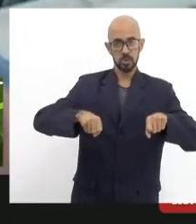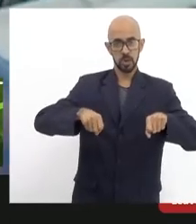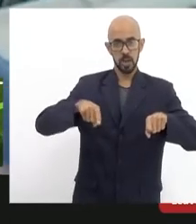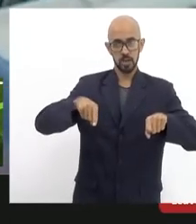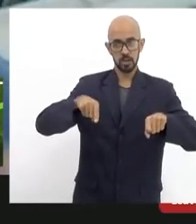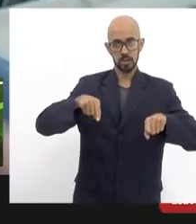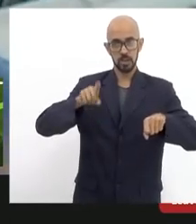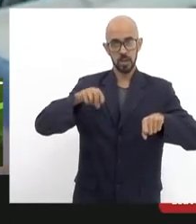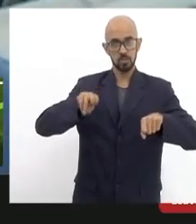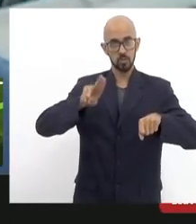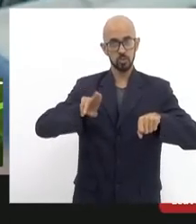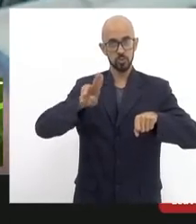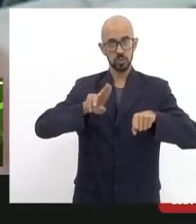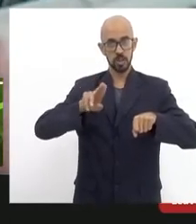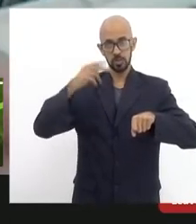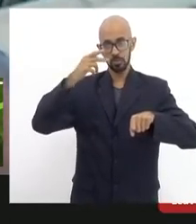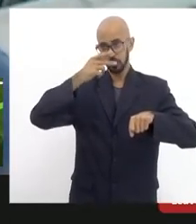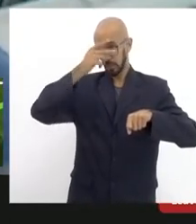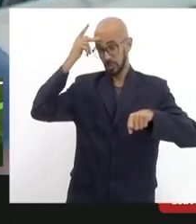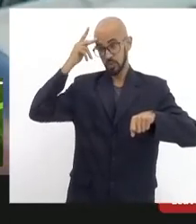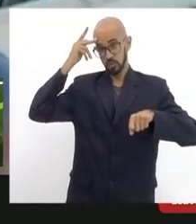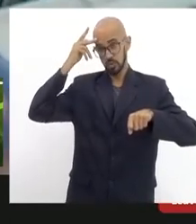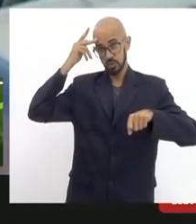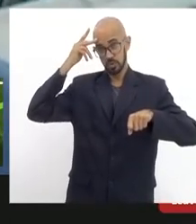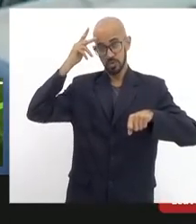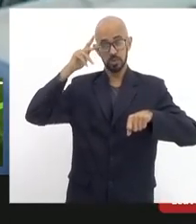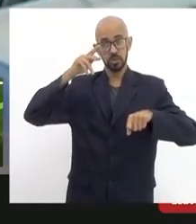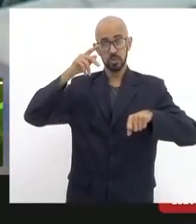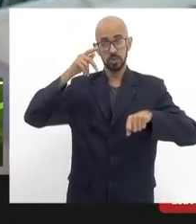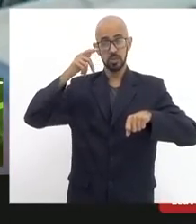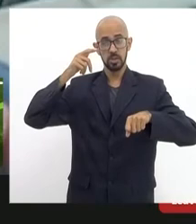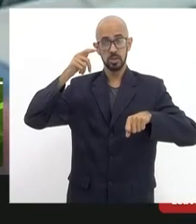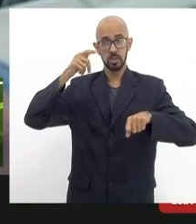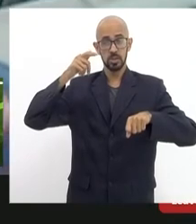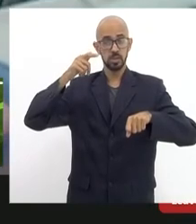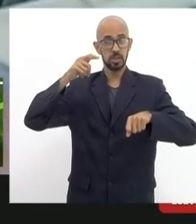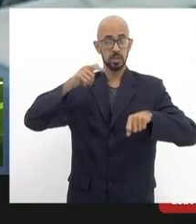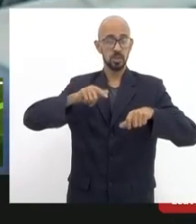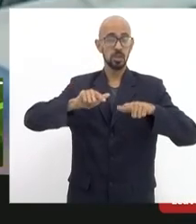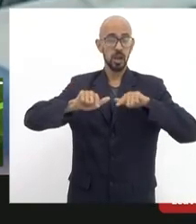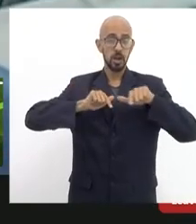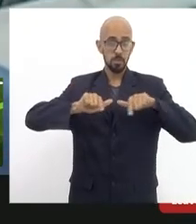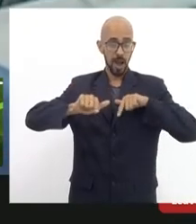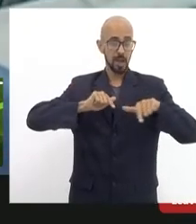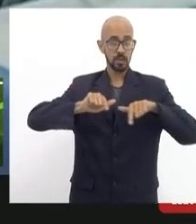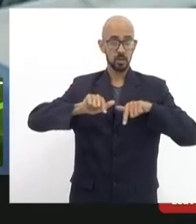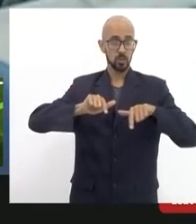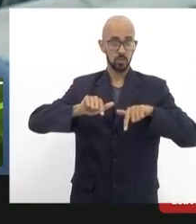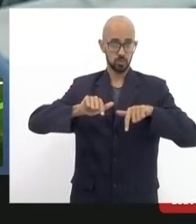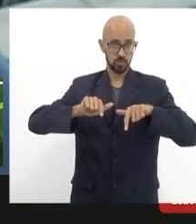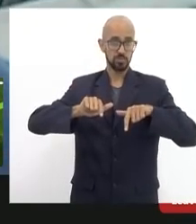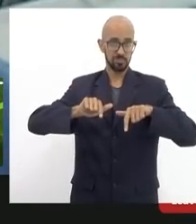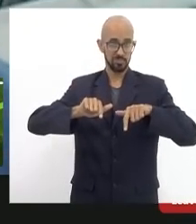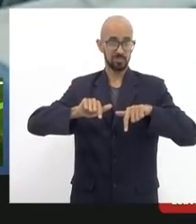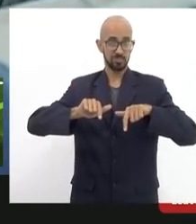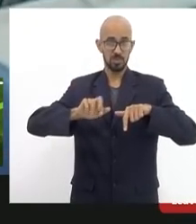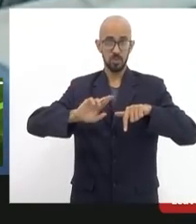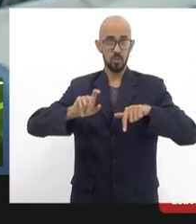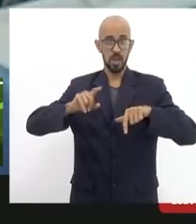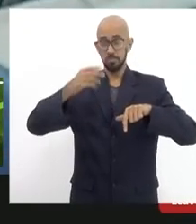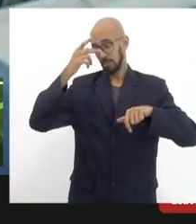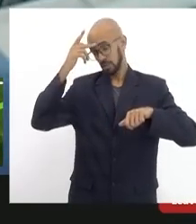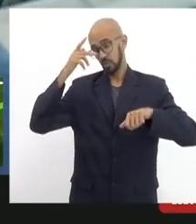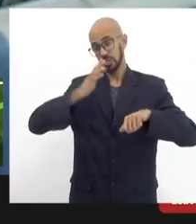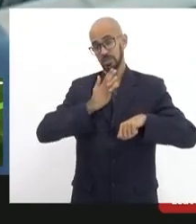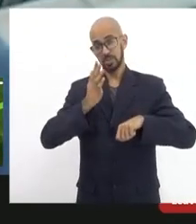pandemia utilizada por trabalhadores precários não estamos falando de uma de uma elite que tem